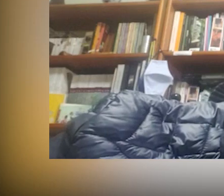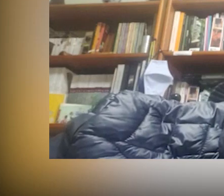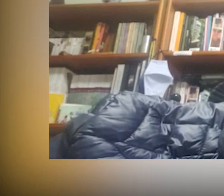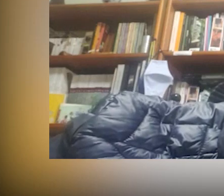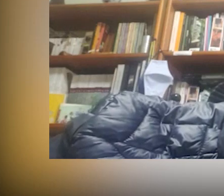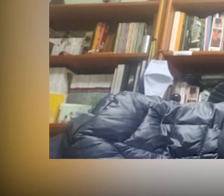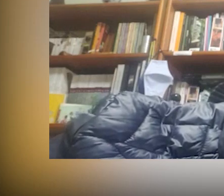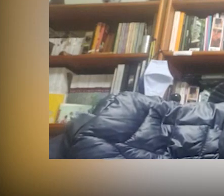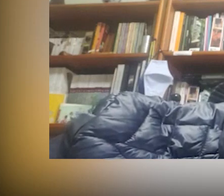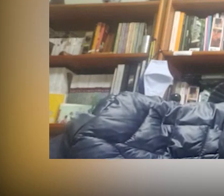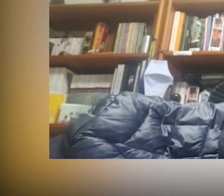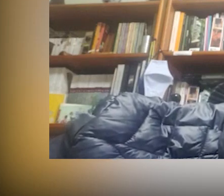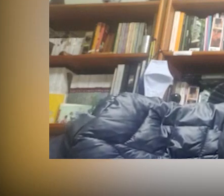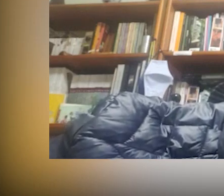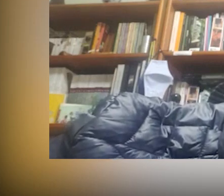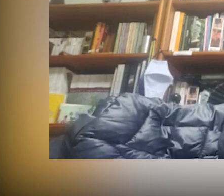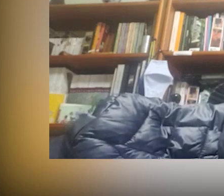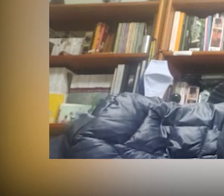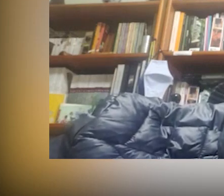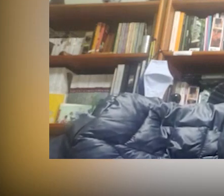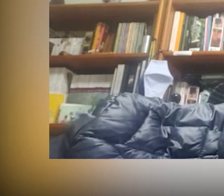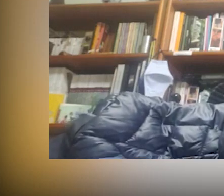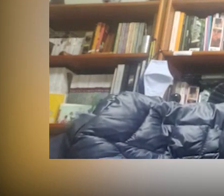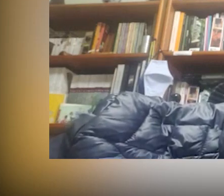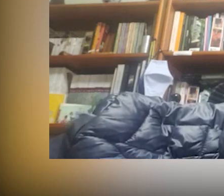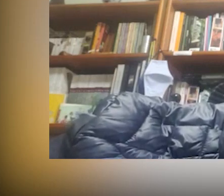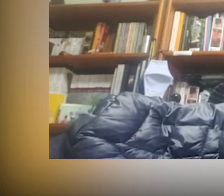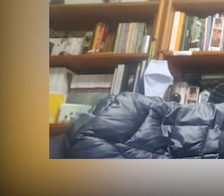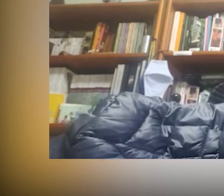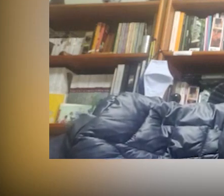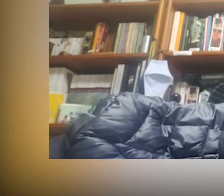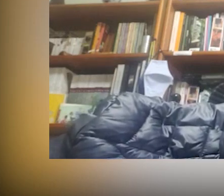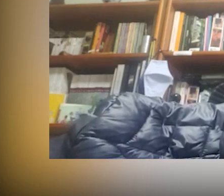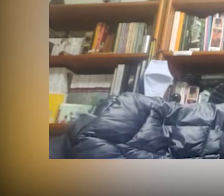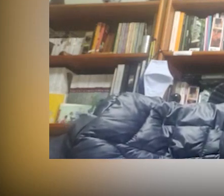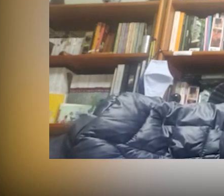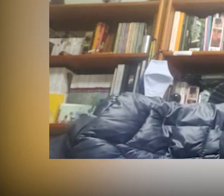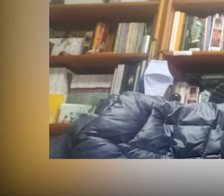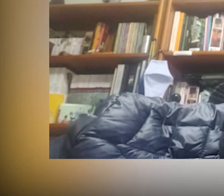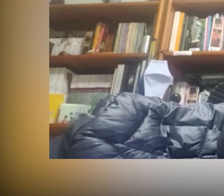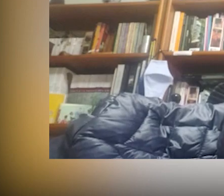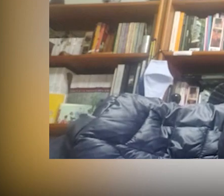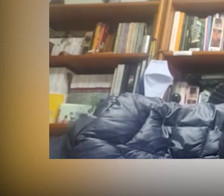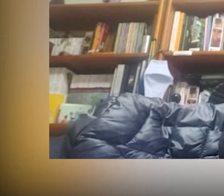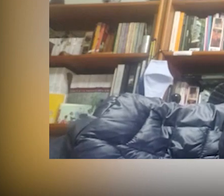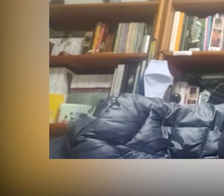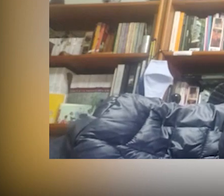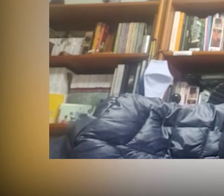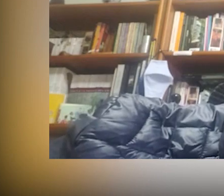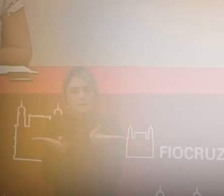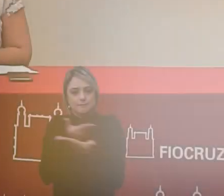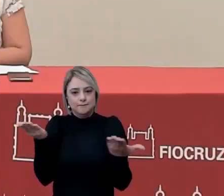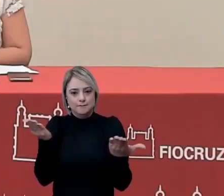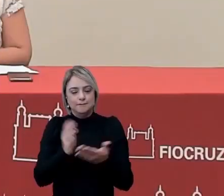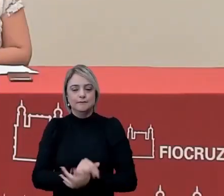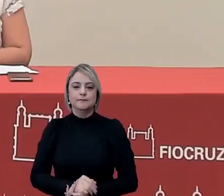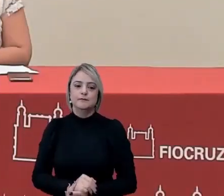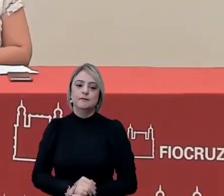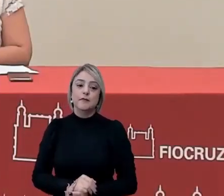de dois anos da Residência Médica de Família e Comunidade bem-vindos todos os estudantes especialmente os residentes